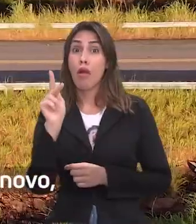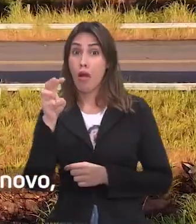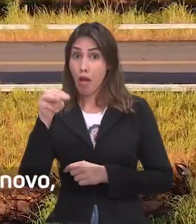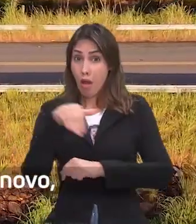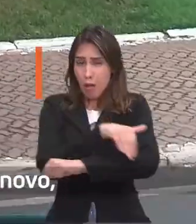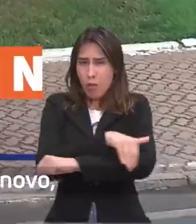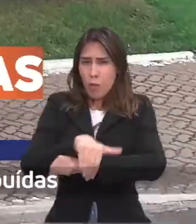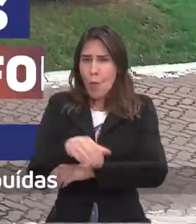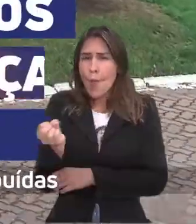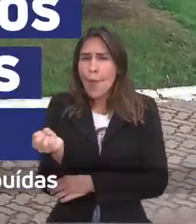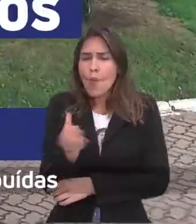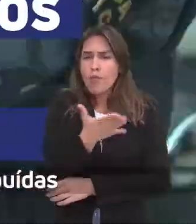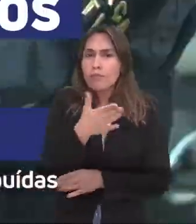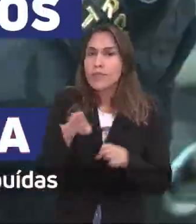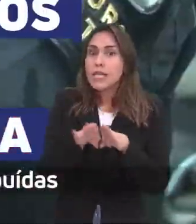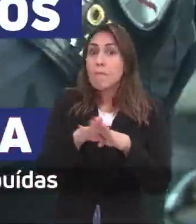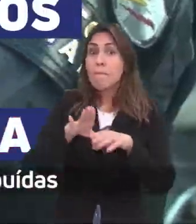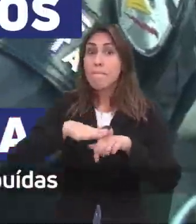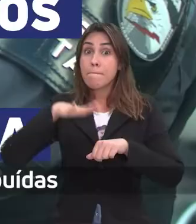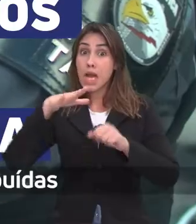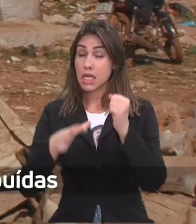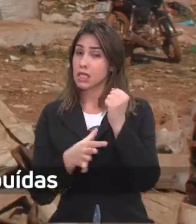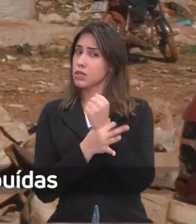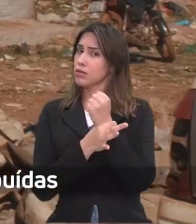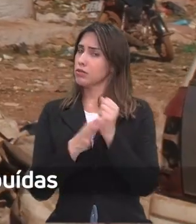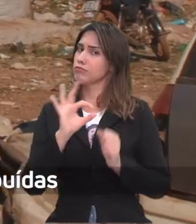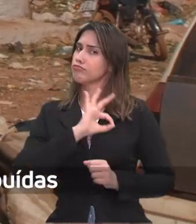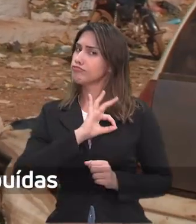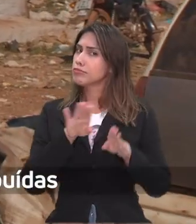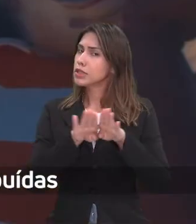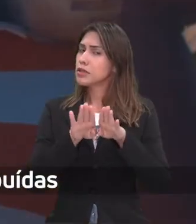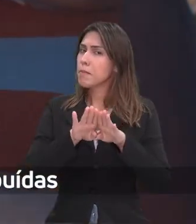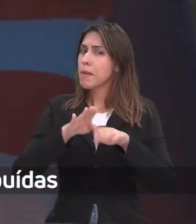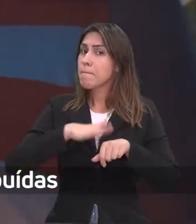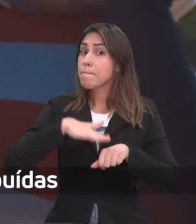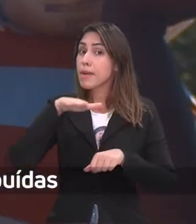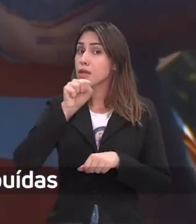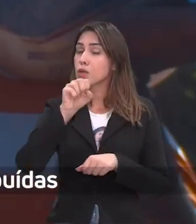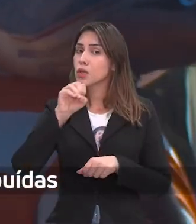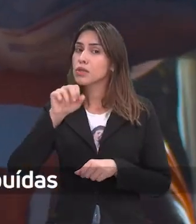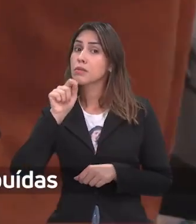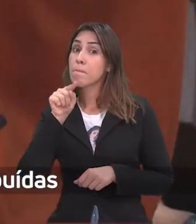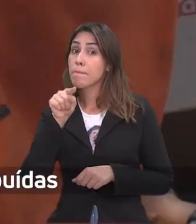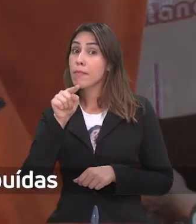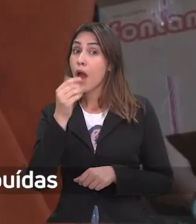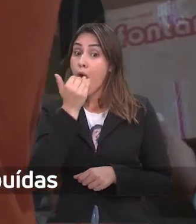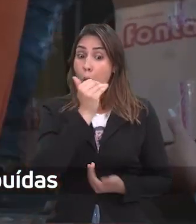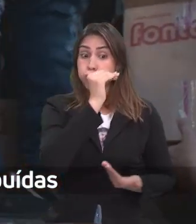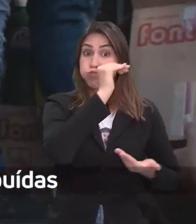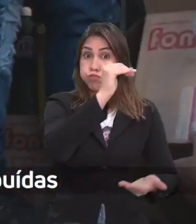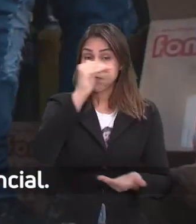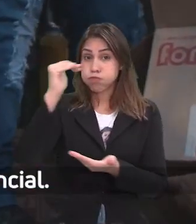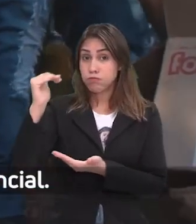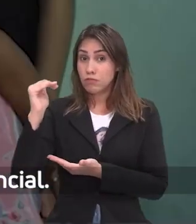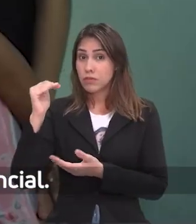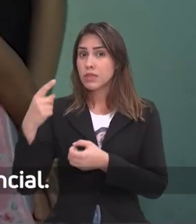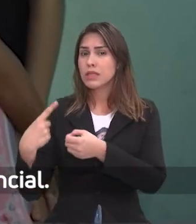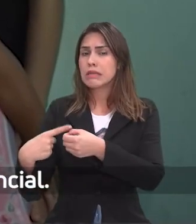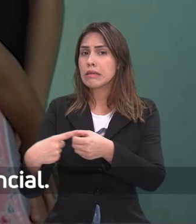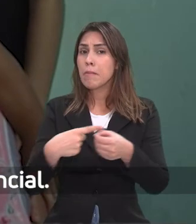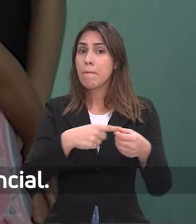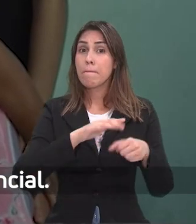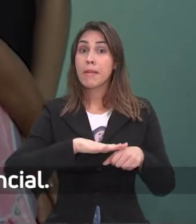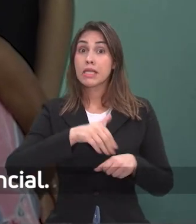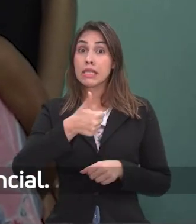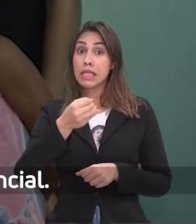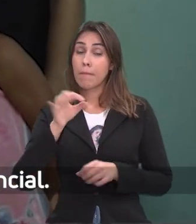de asfalto novo, mais segurança pública, além de mais de 860 mil cestas básicas distribuídas e mais